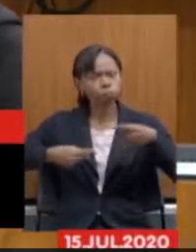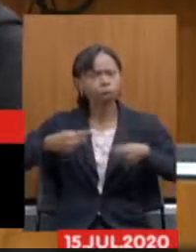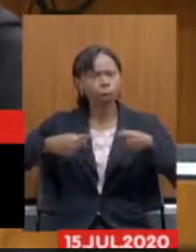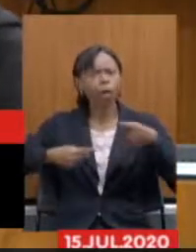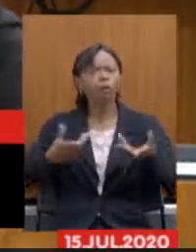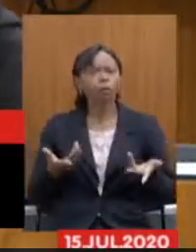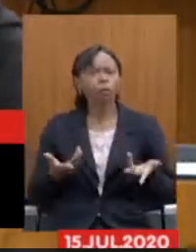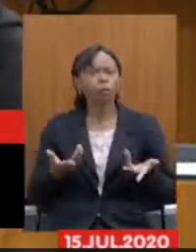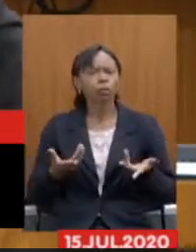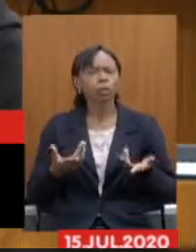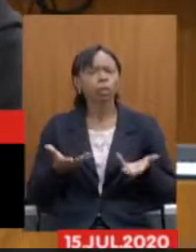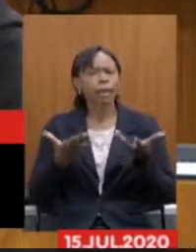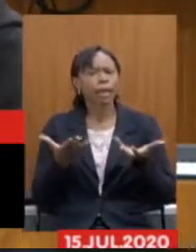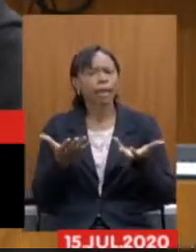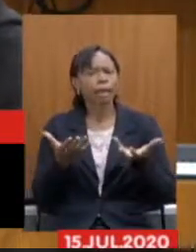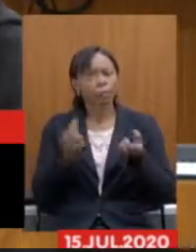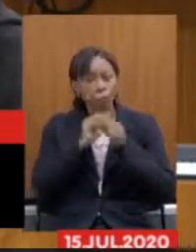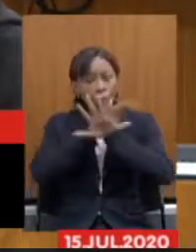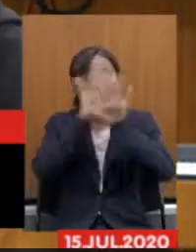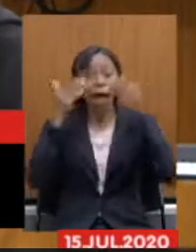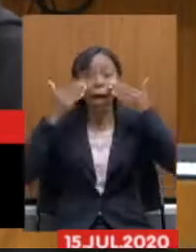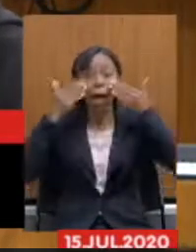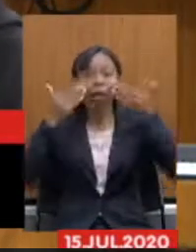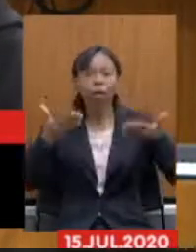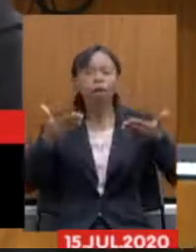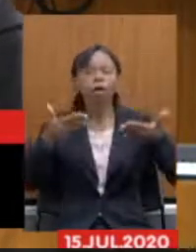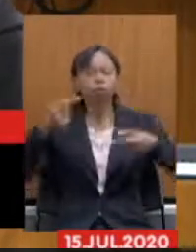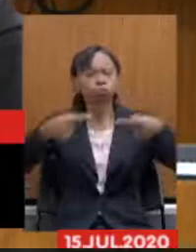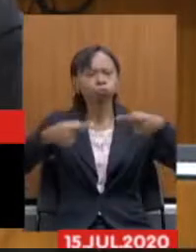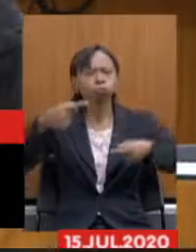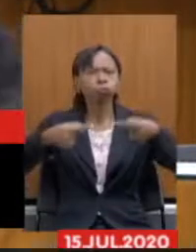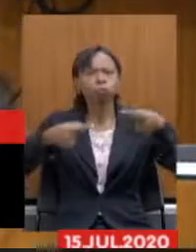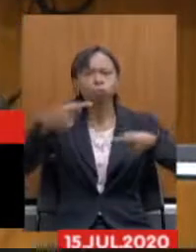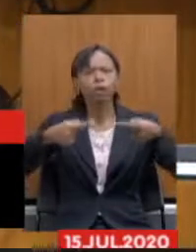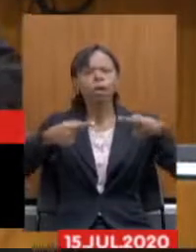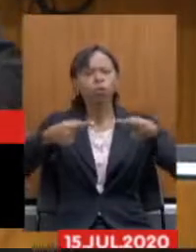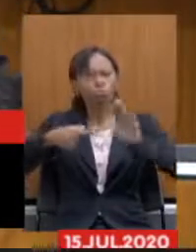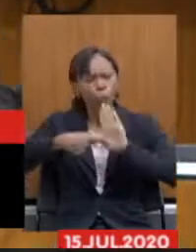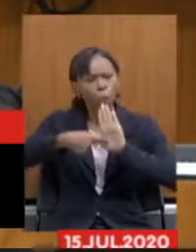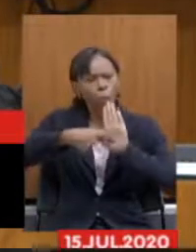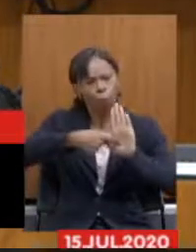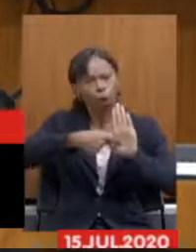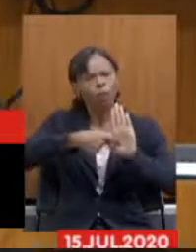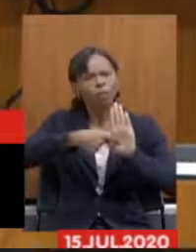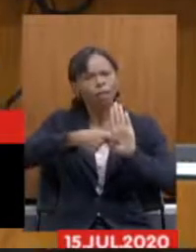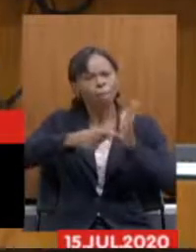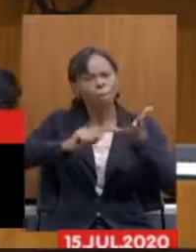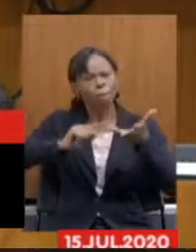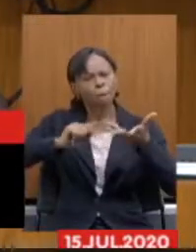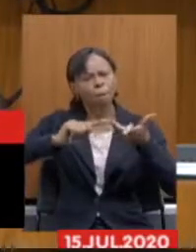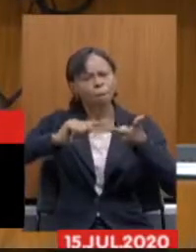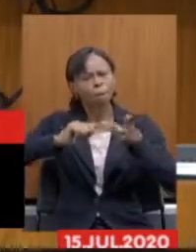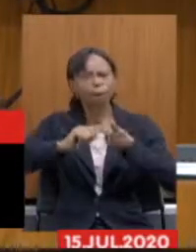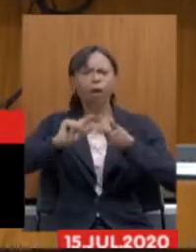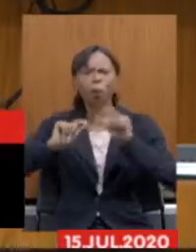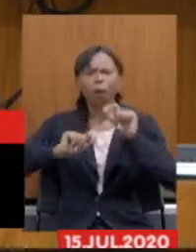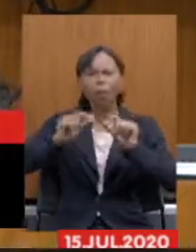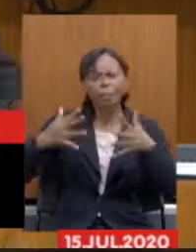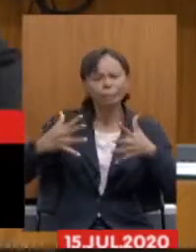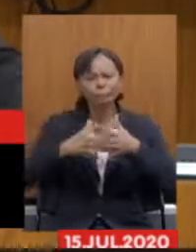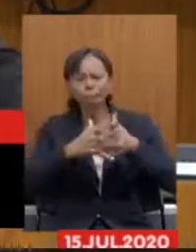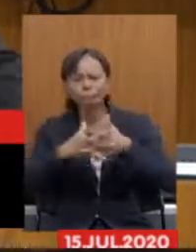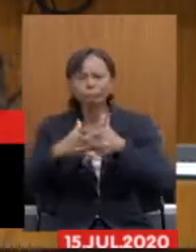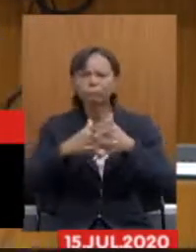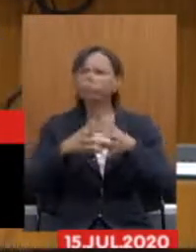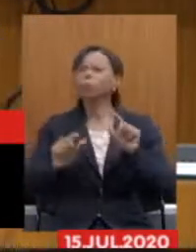Nós queremos um debate transparente, claro, de forma onde possa haver o contraditório, o que não está havendo